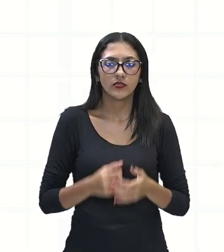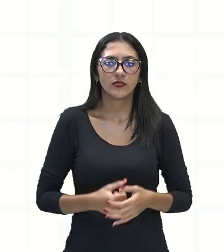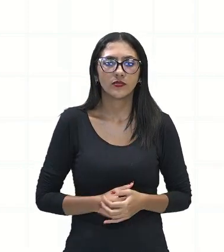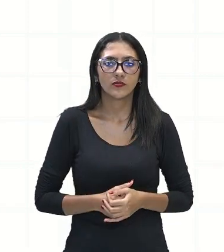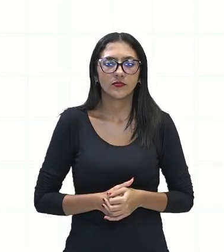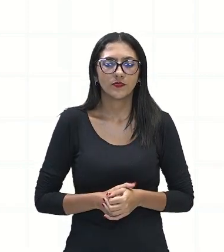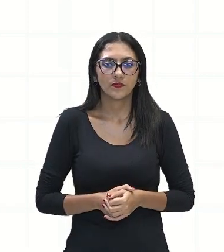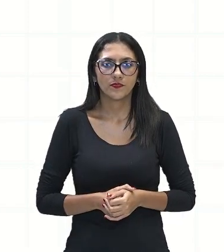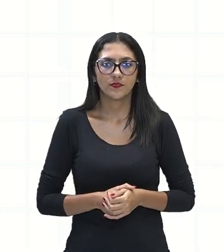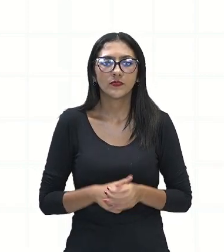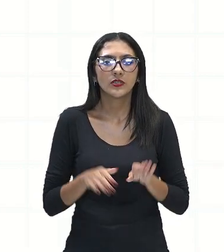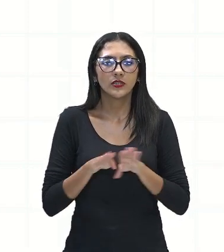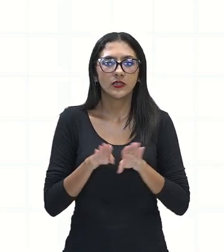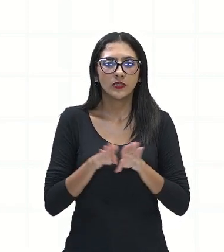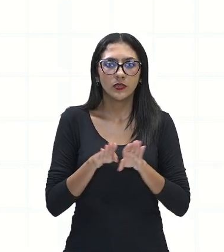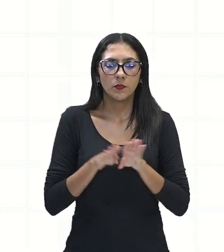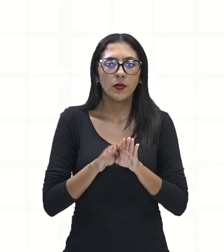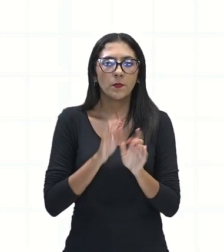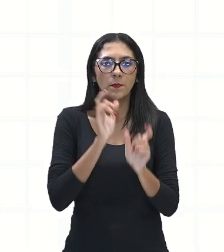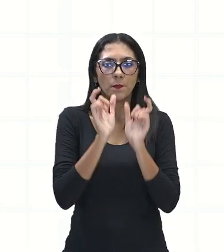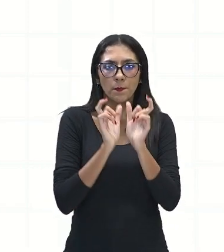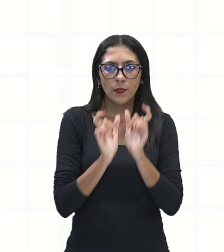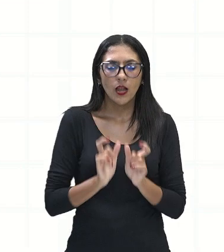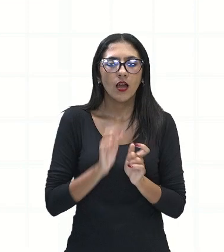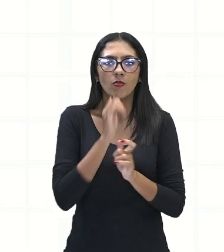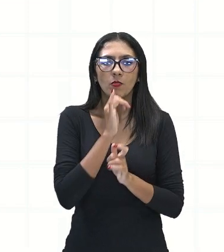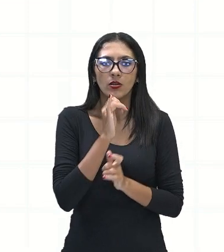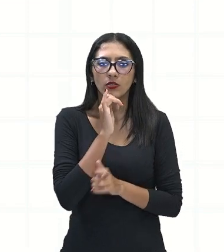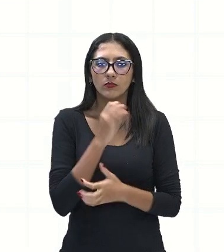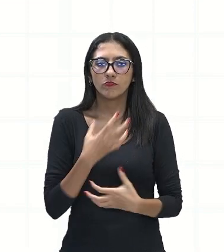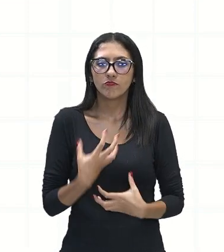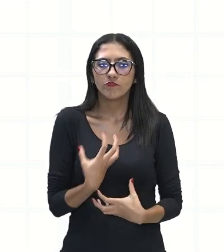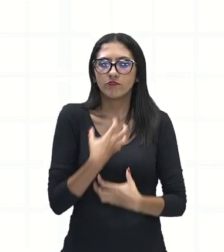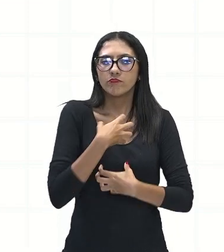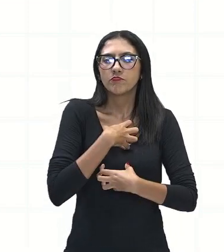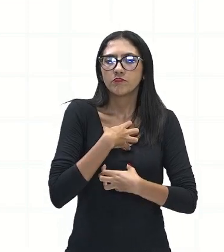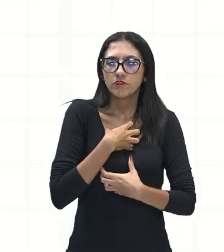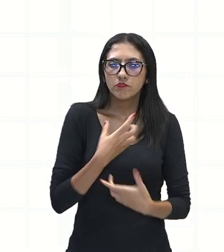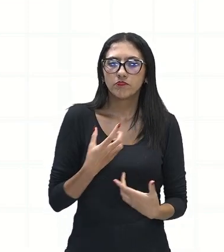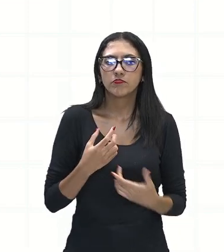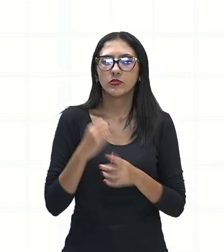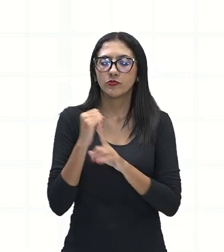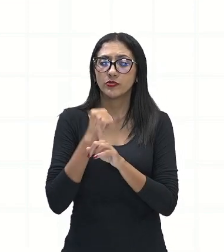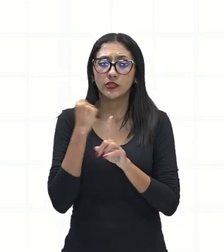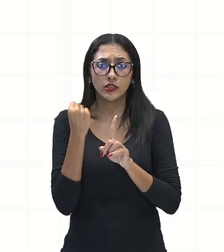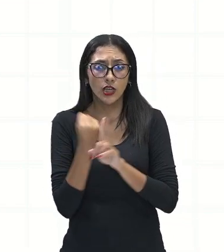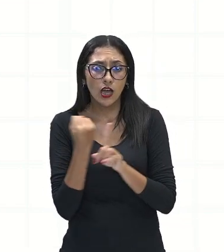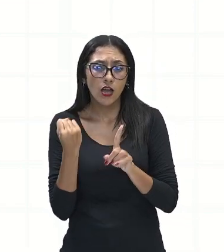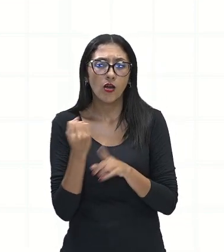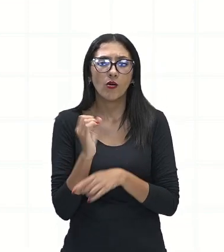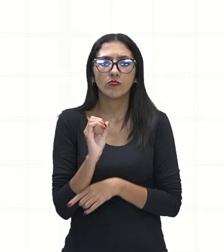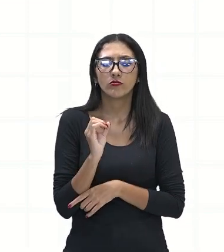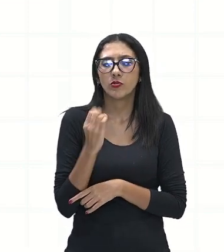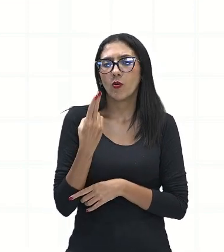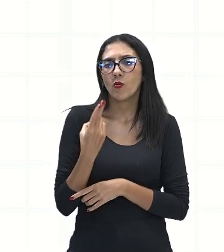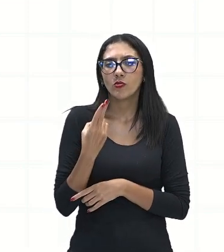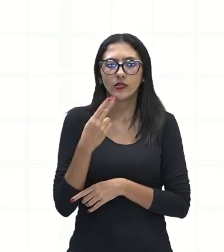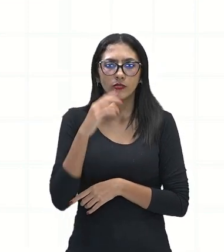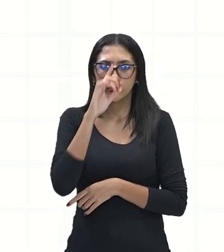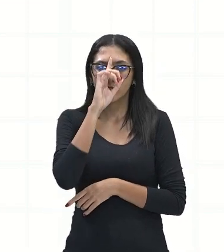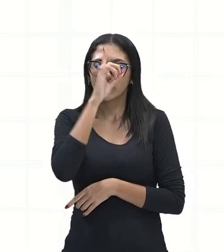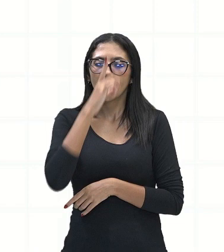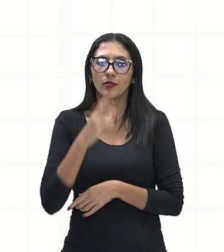O sentido das palavras é carregado de um contexto emotivo, social, ideológico. Observe aí o emotivo lá nas